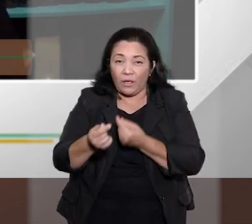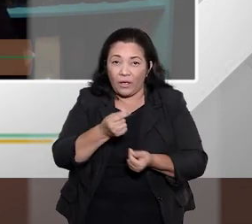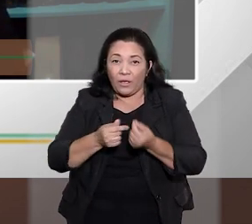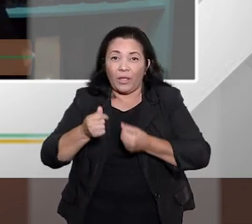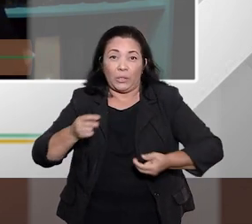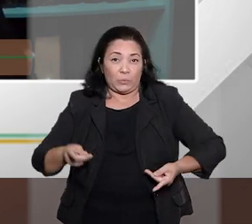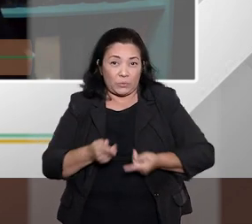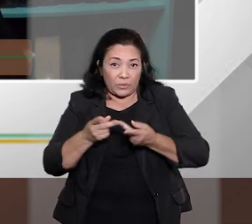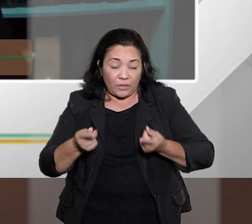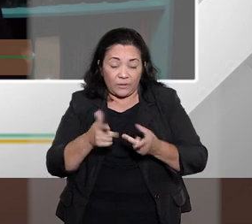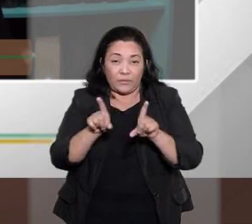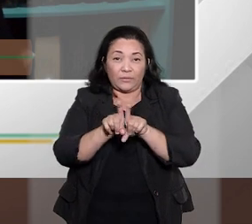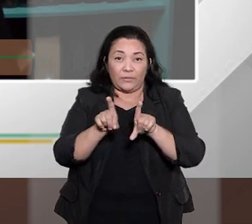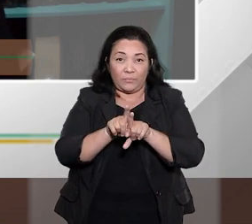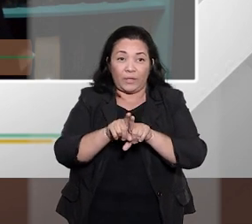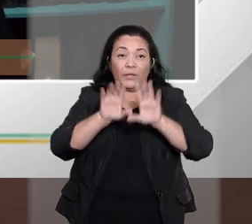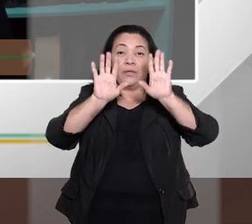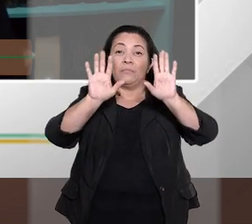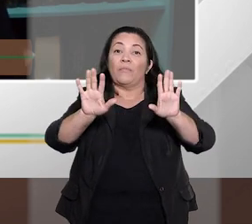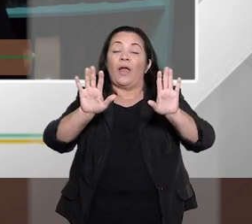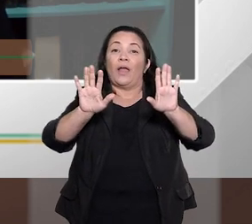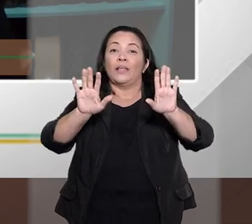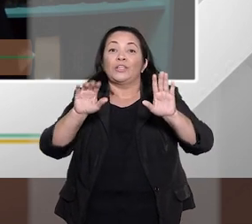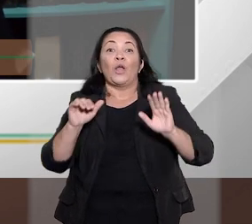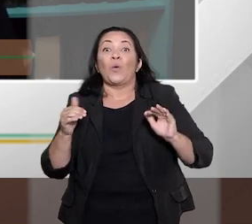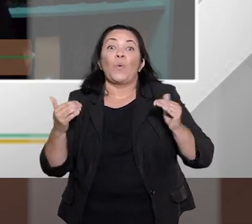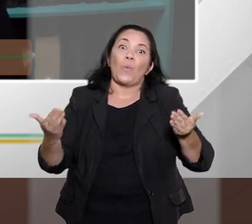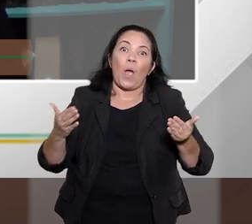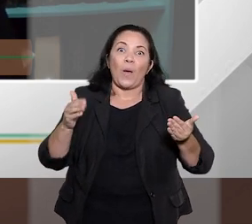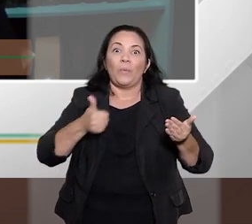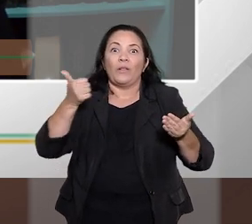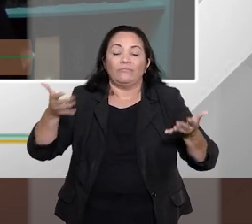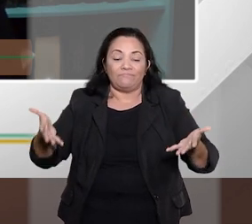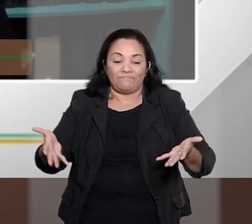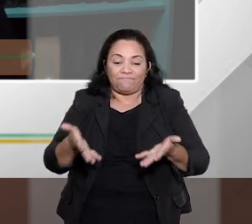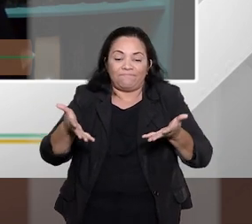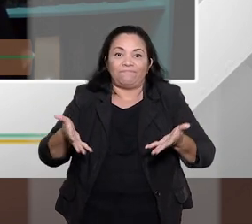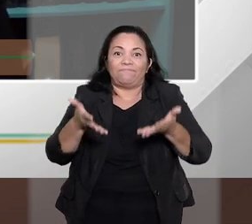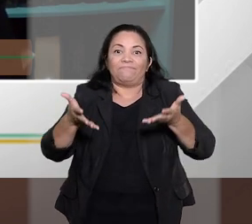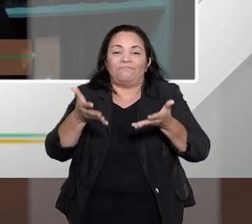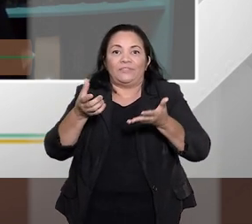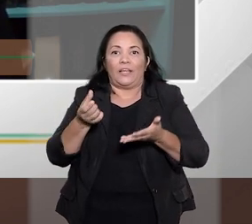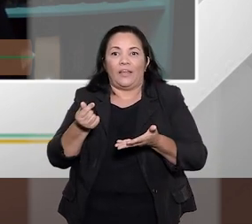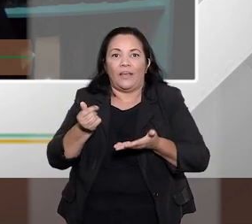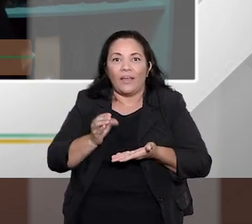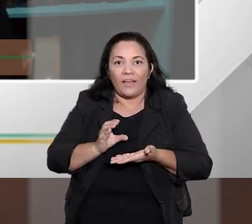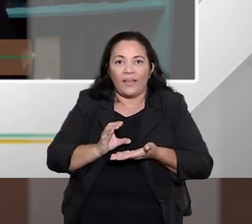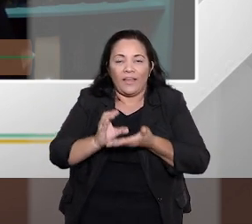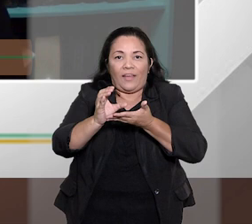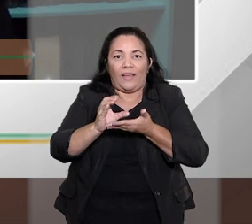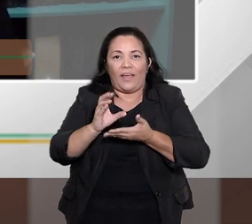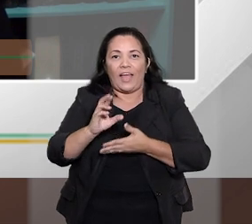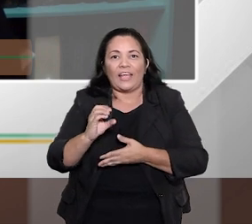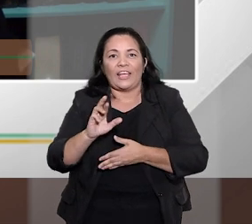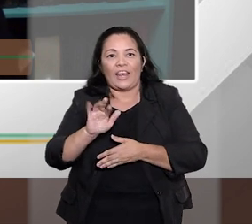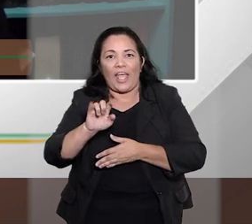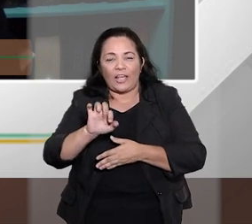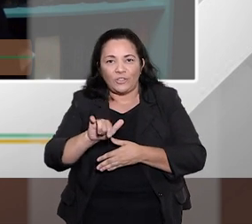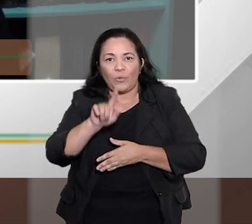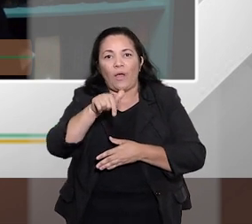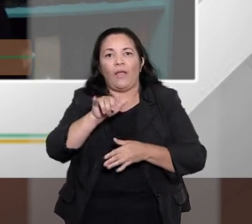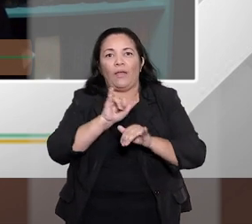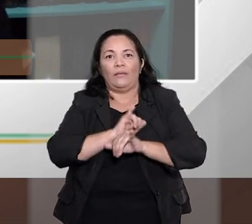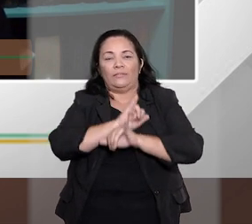Mas, obviamente, um grande estímulo ao crédito, associado a uma publicidade